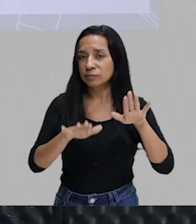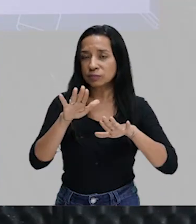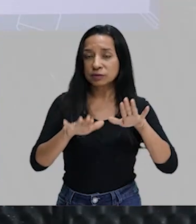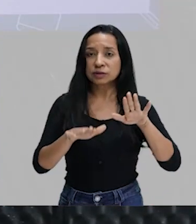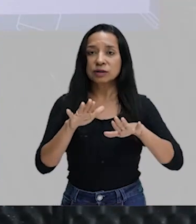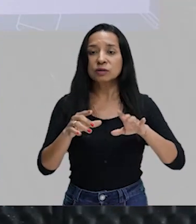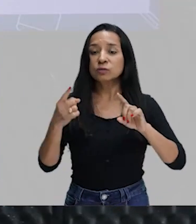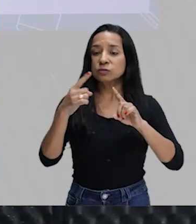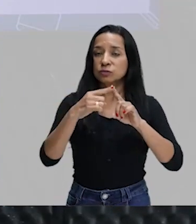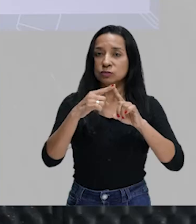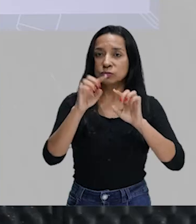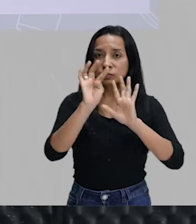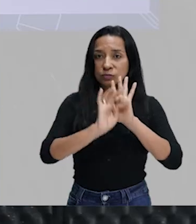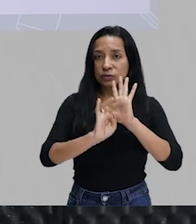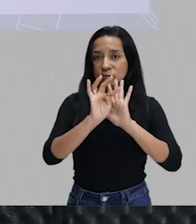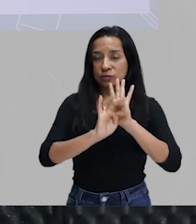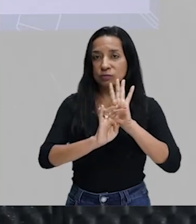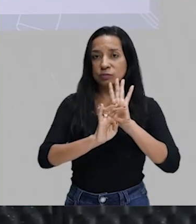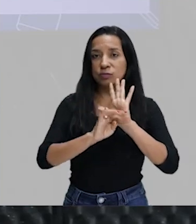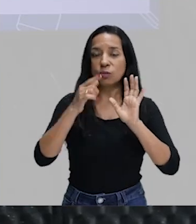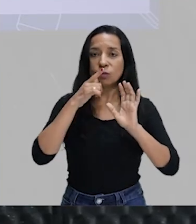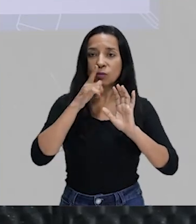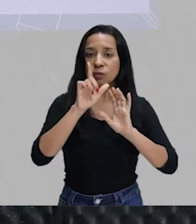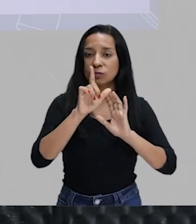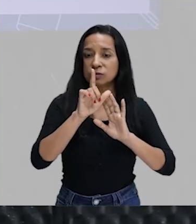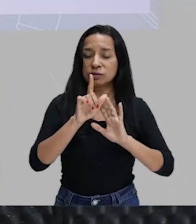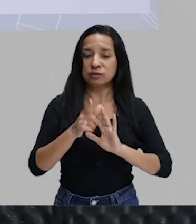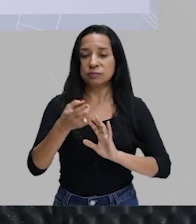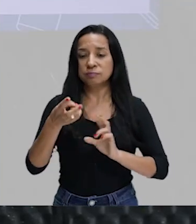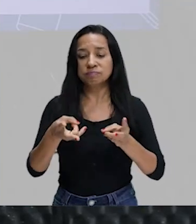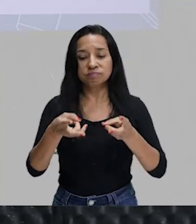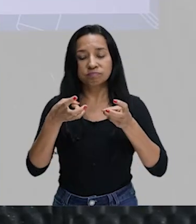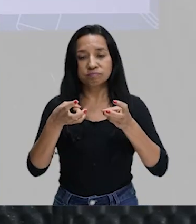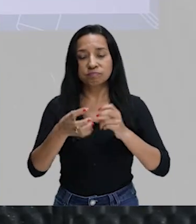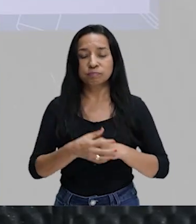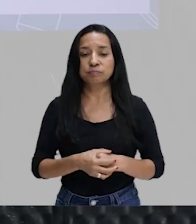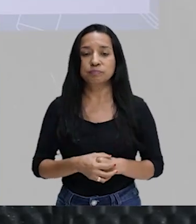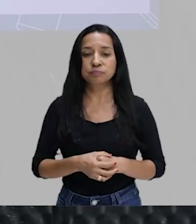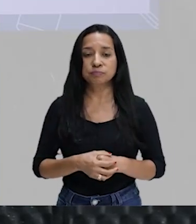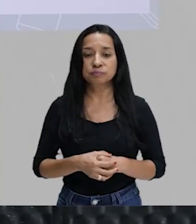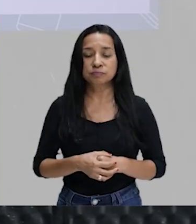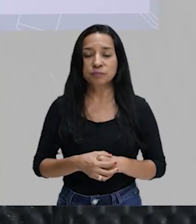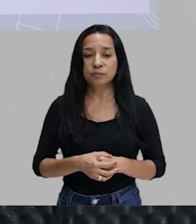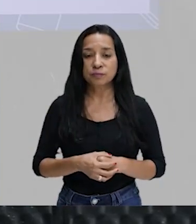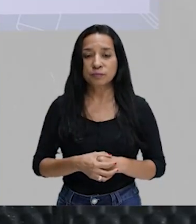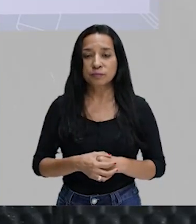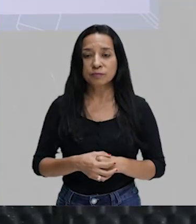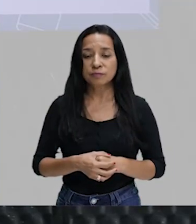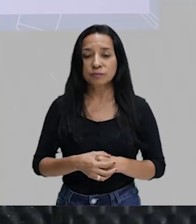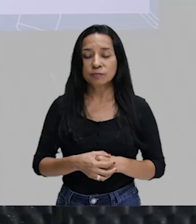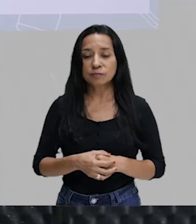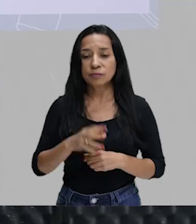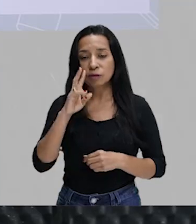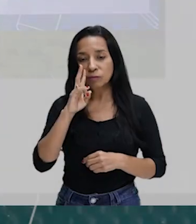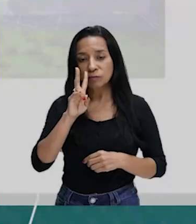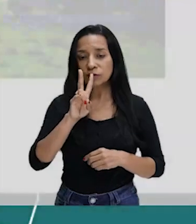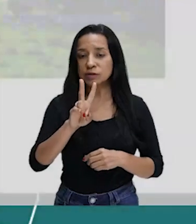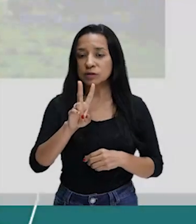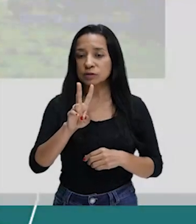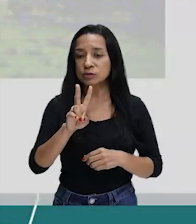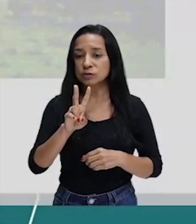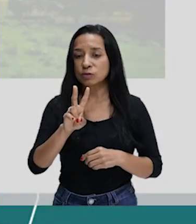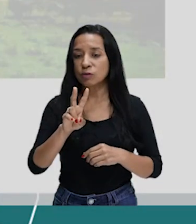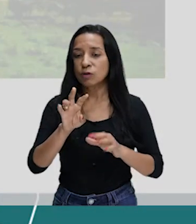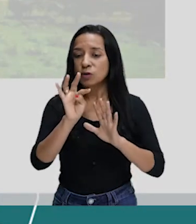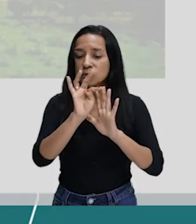do tipo do texto, você vai conseguir perceber. Olha só esse trecho